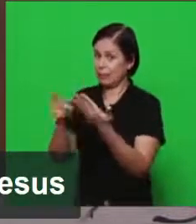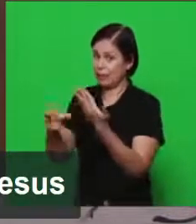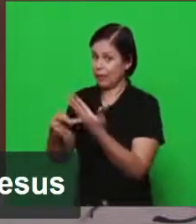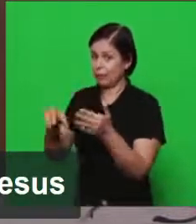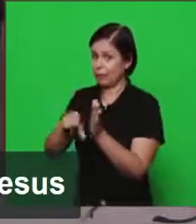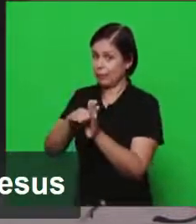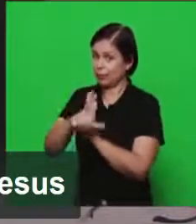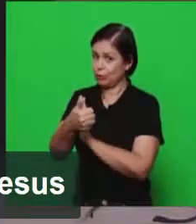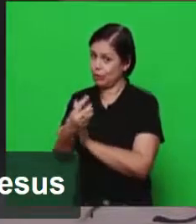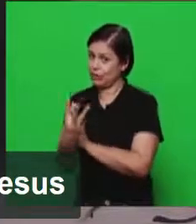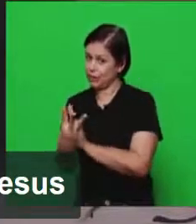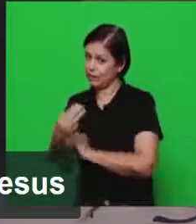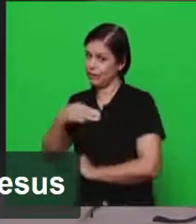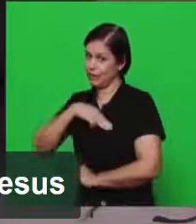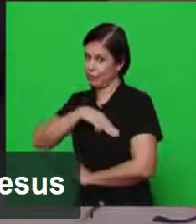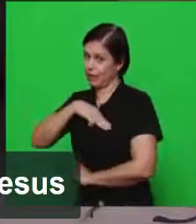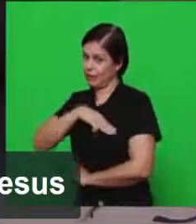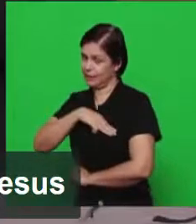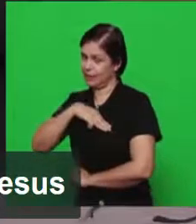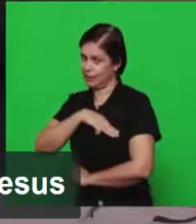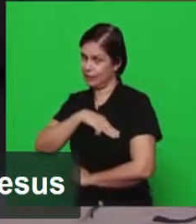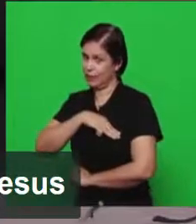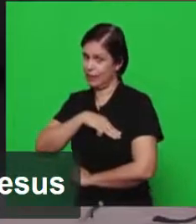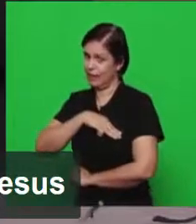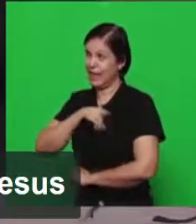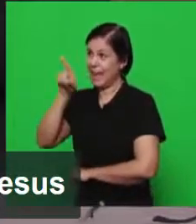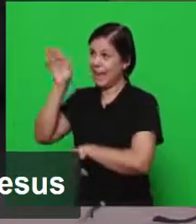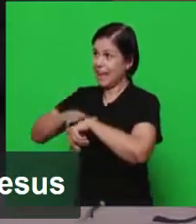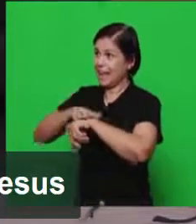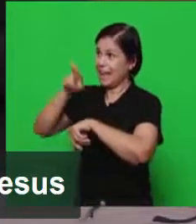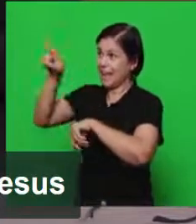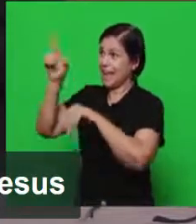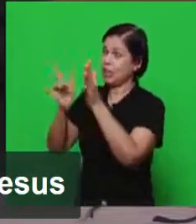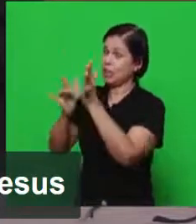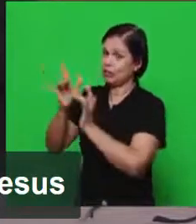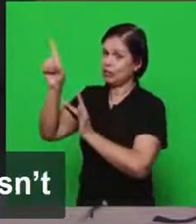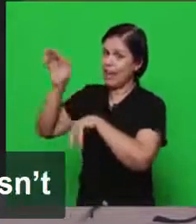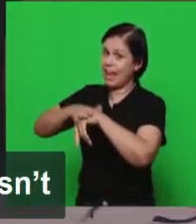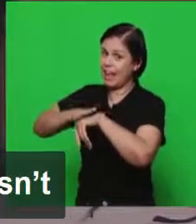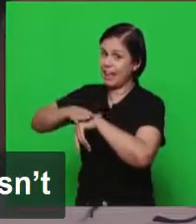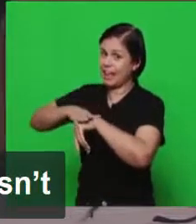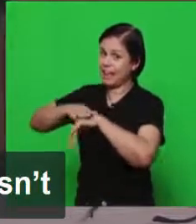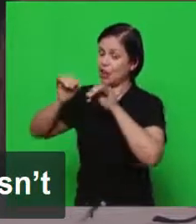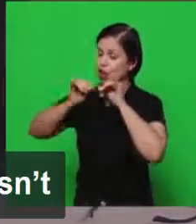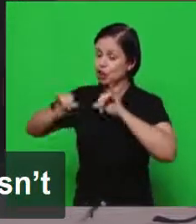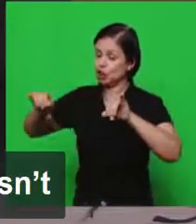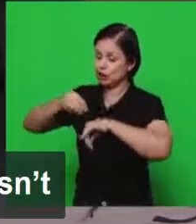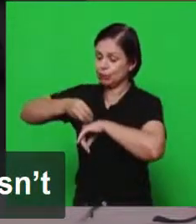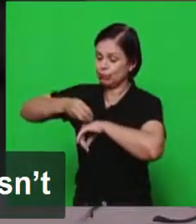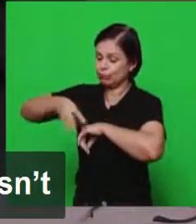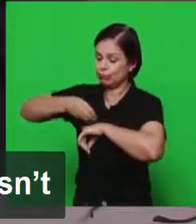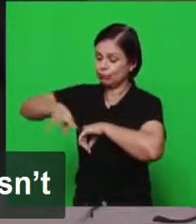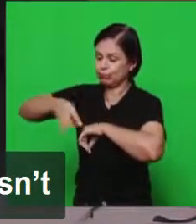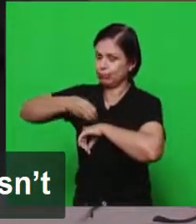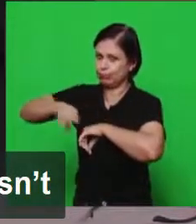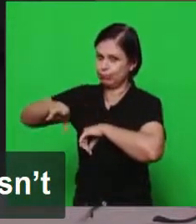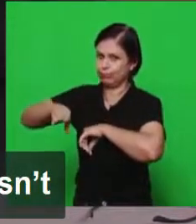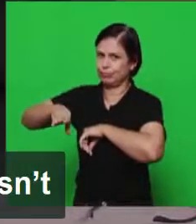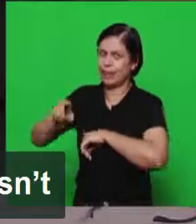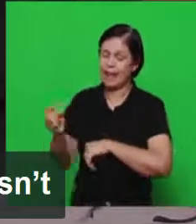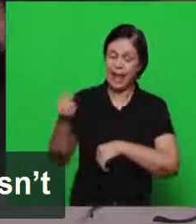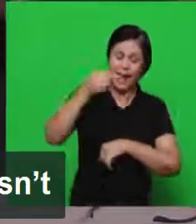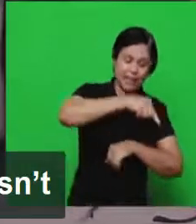ele fala nas sete é ele quem dita então o senhor Jesus é quem dita as sete